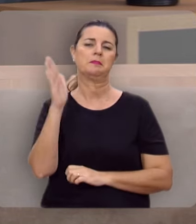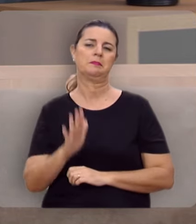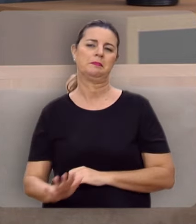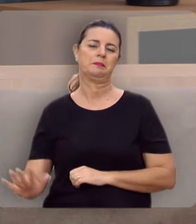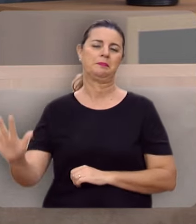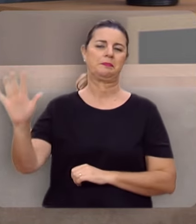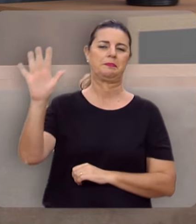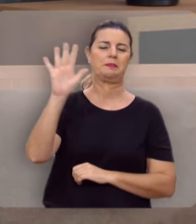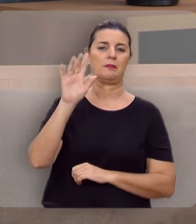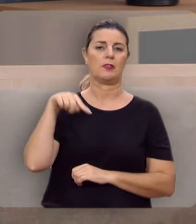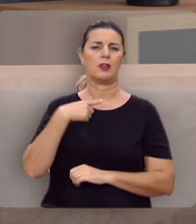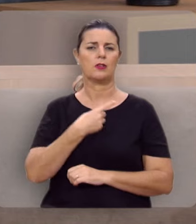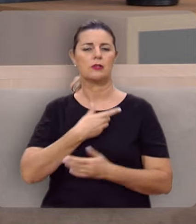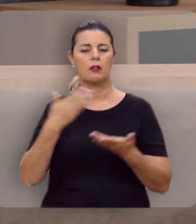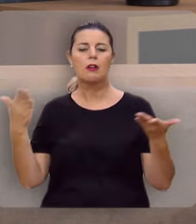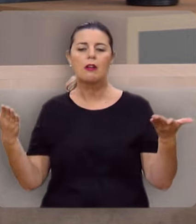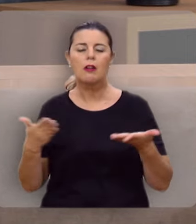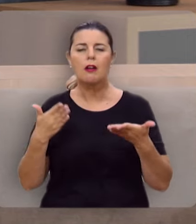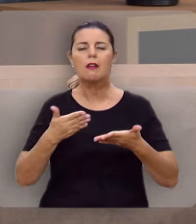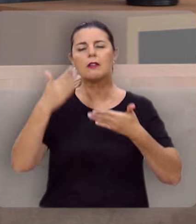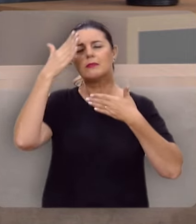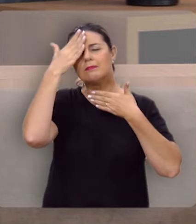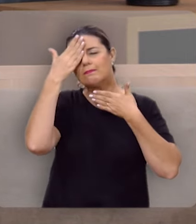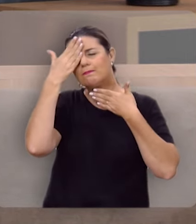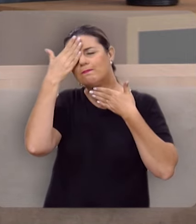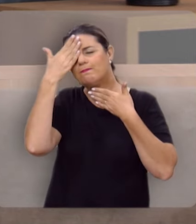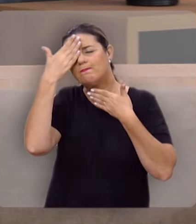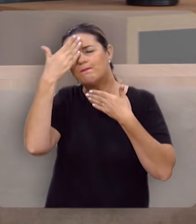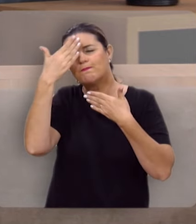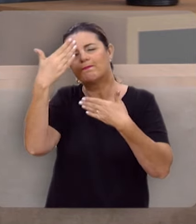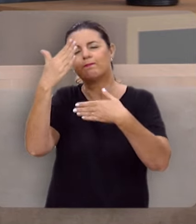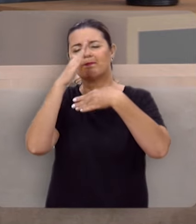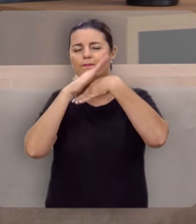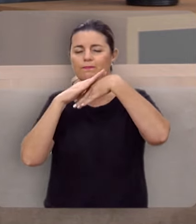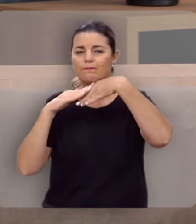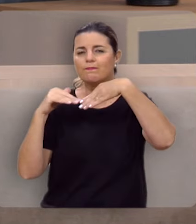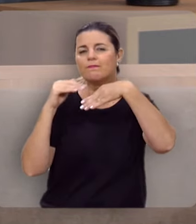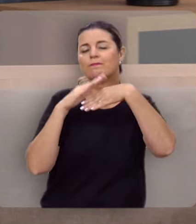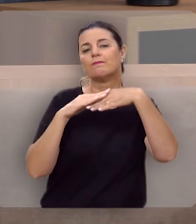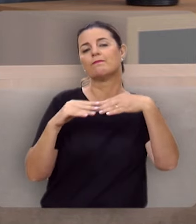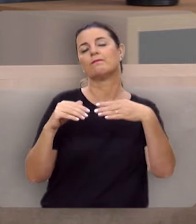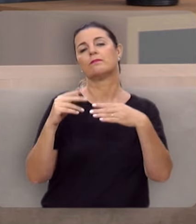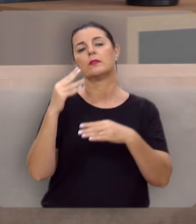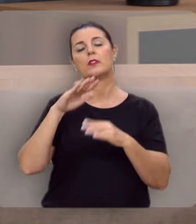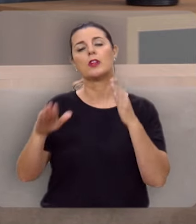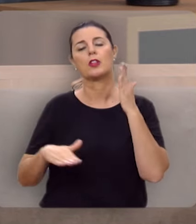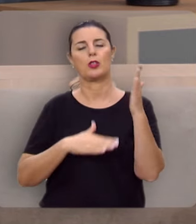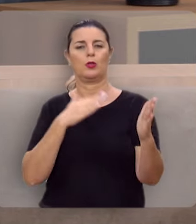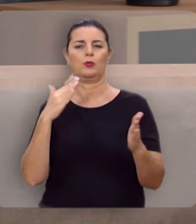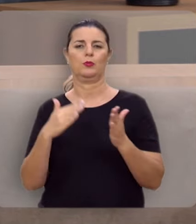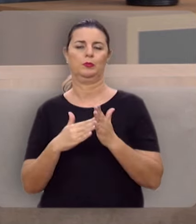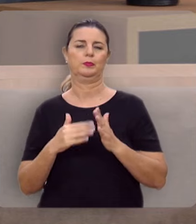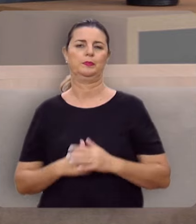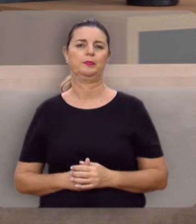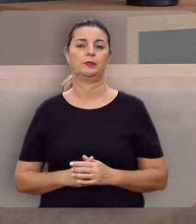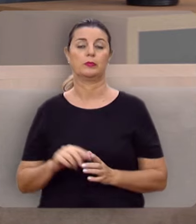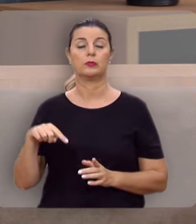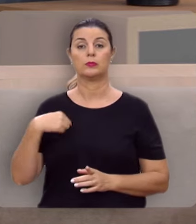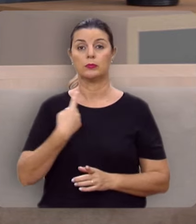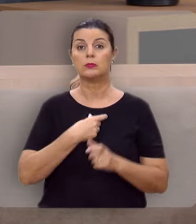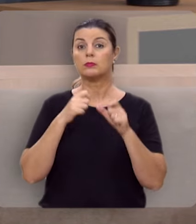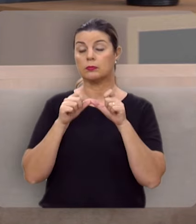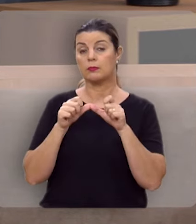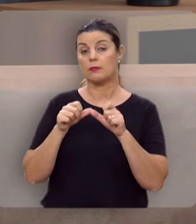Nós registramos aqui a nossa palavra carinhosa de gratidão a todos. Nós estamos